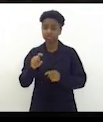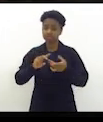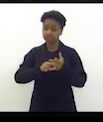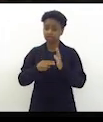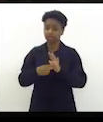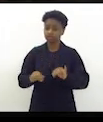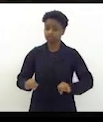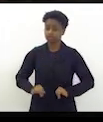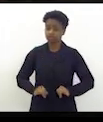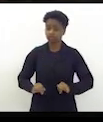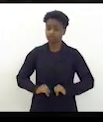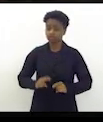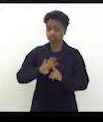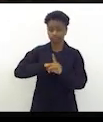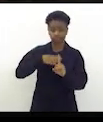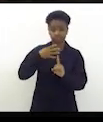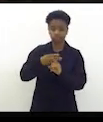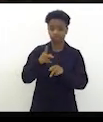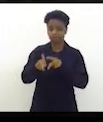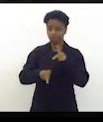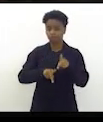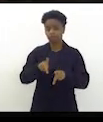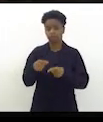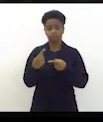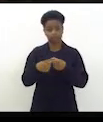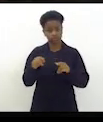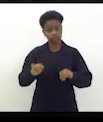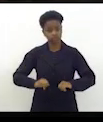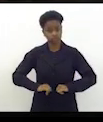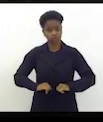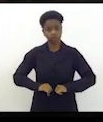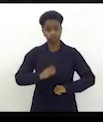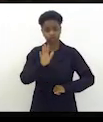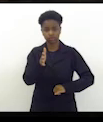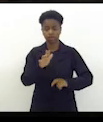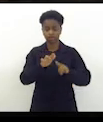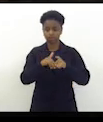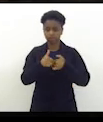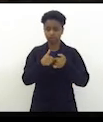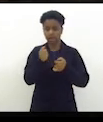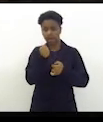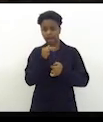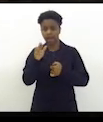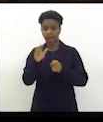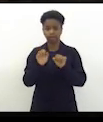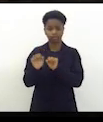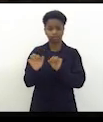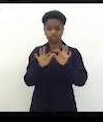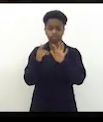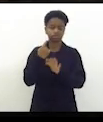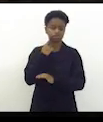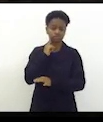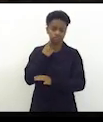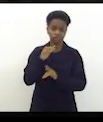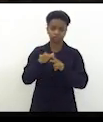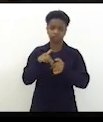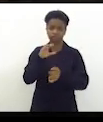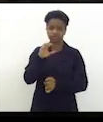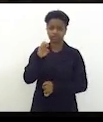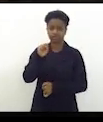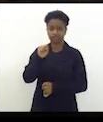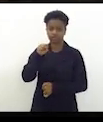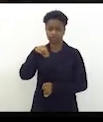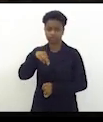da população de volta redonda que sofre e muito com a poluição provocada pela CSN com as